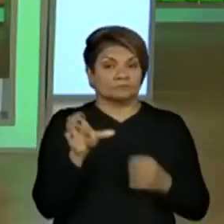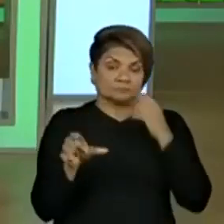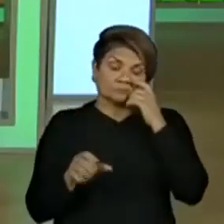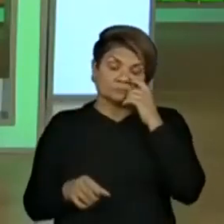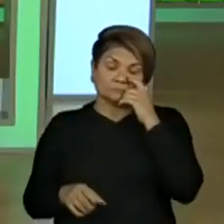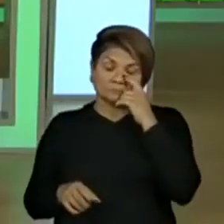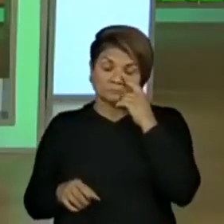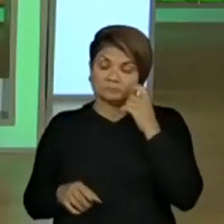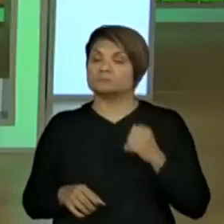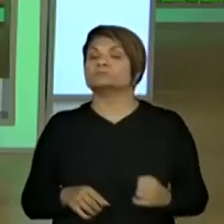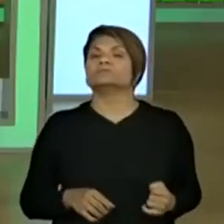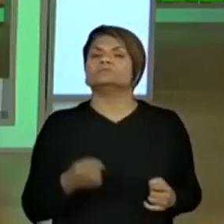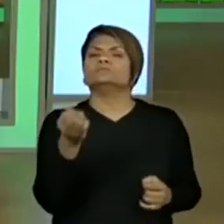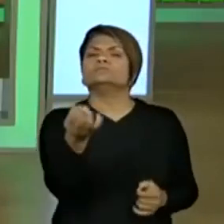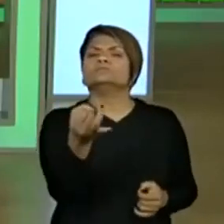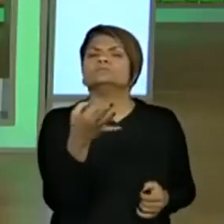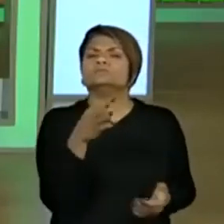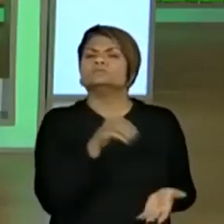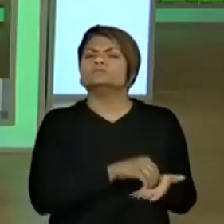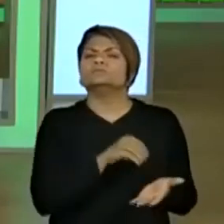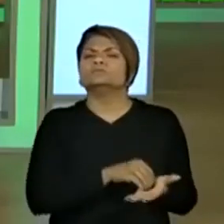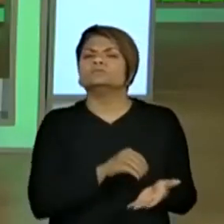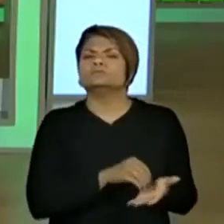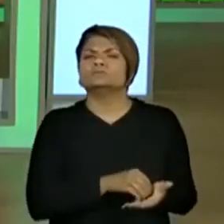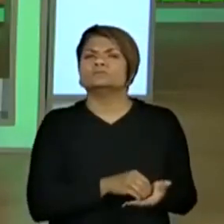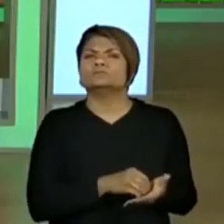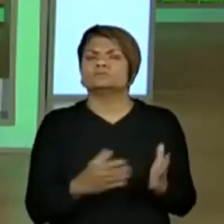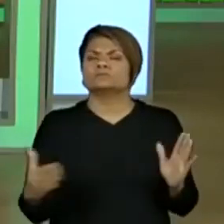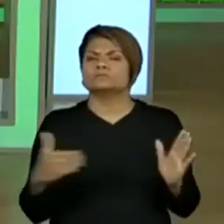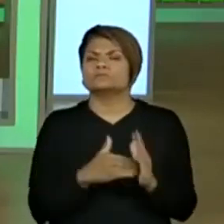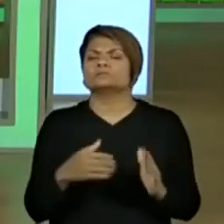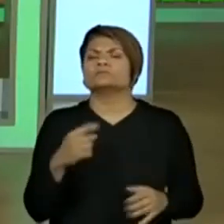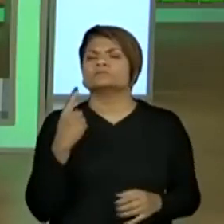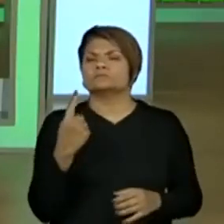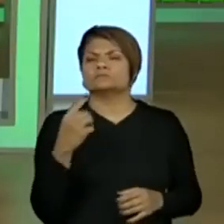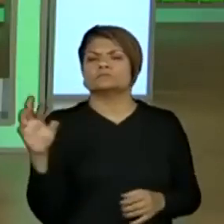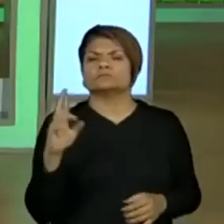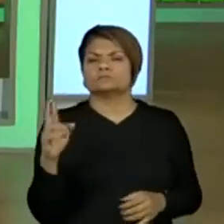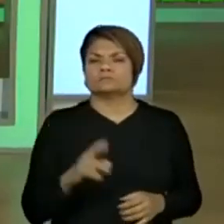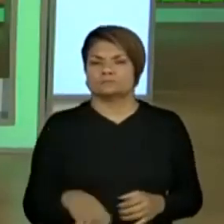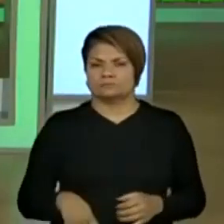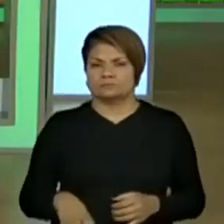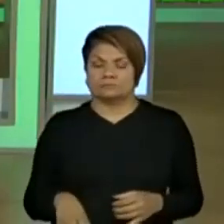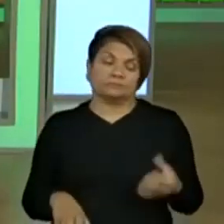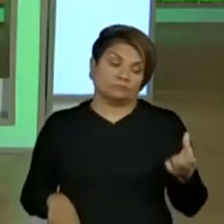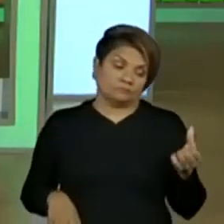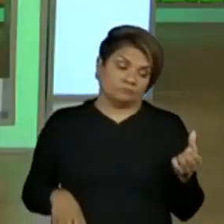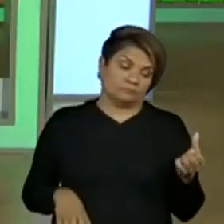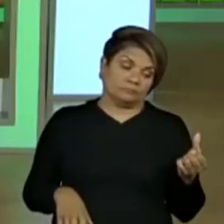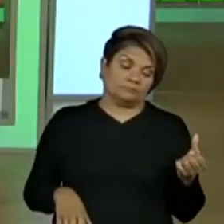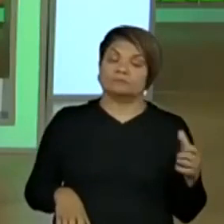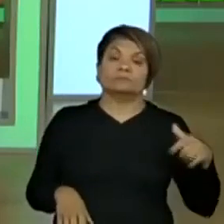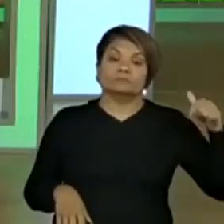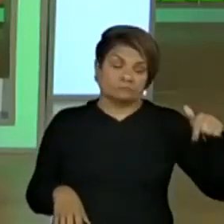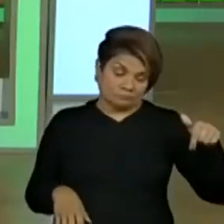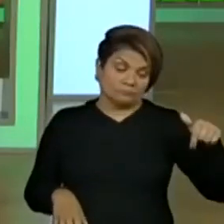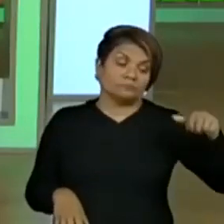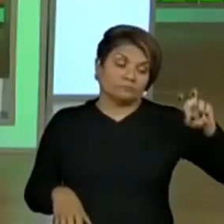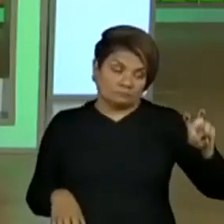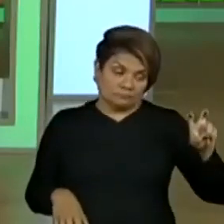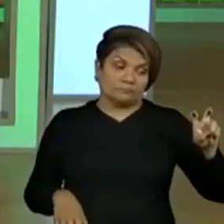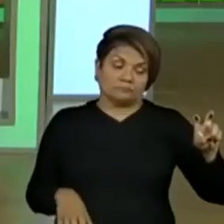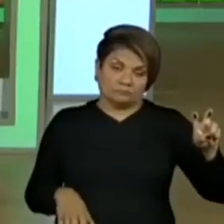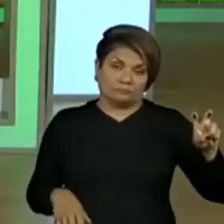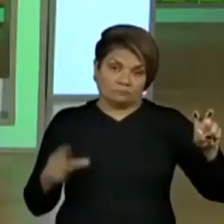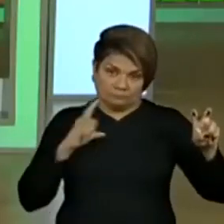centavos. Quanto falta para completar um real? E aí? Eu já tenho 75 centavos.